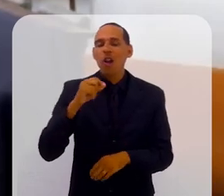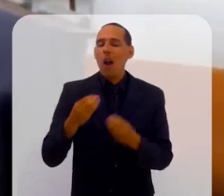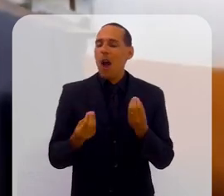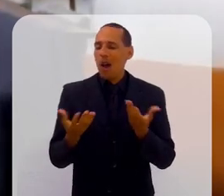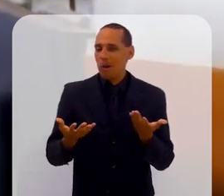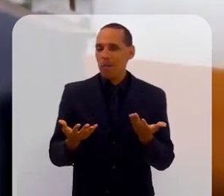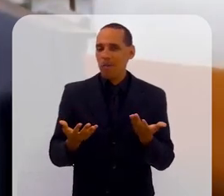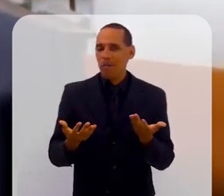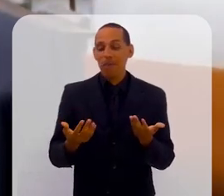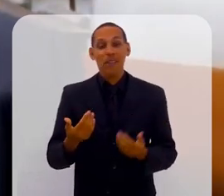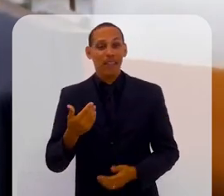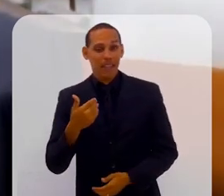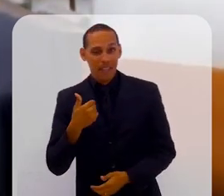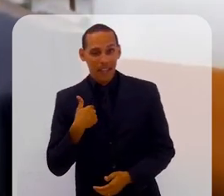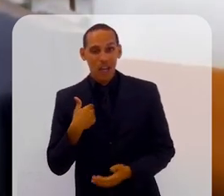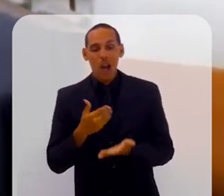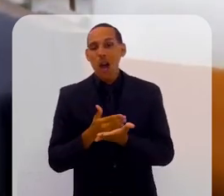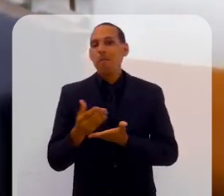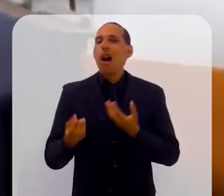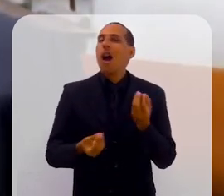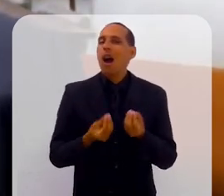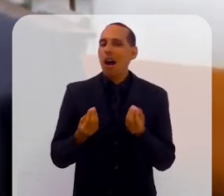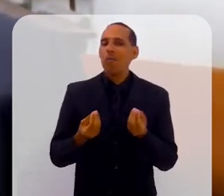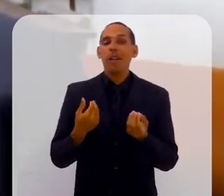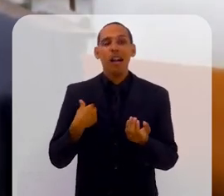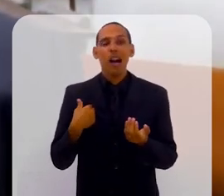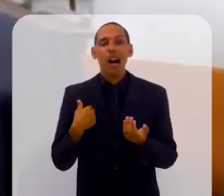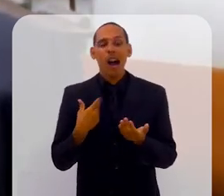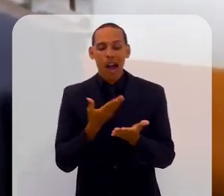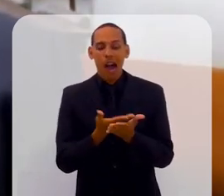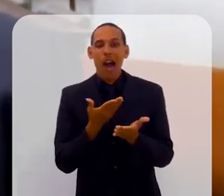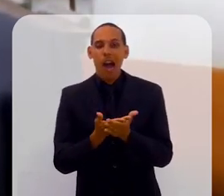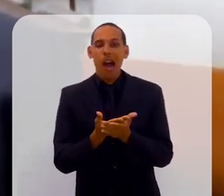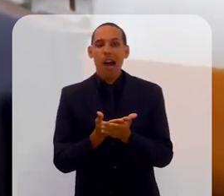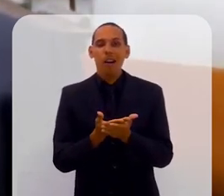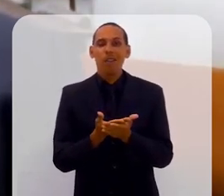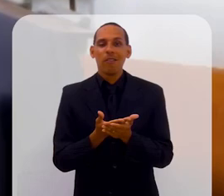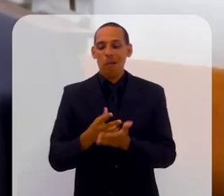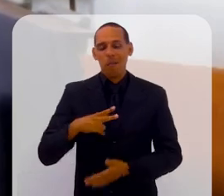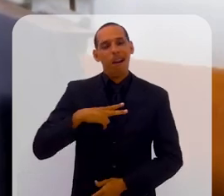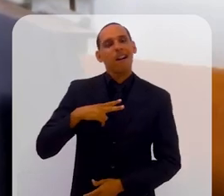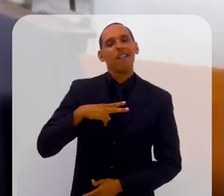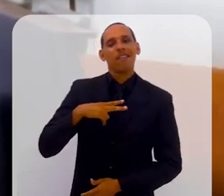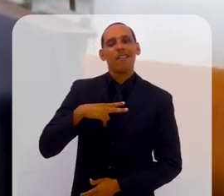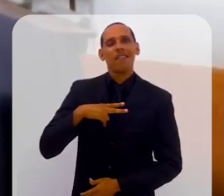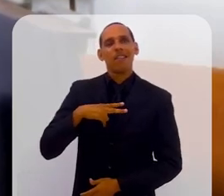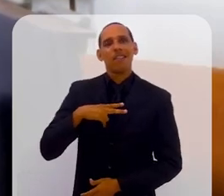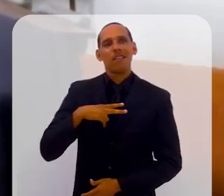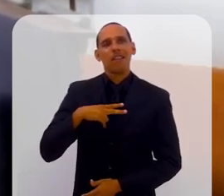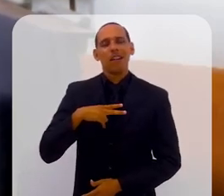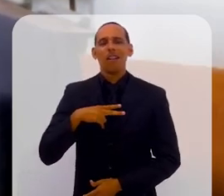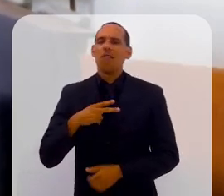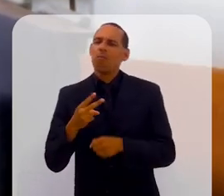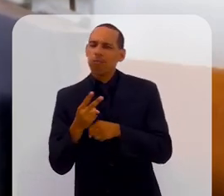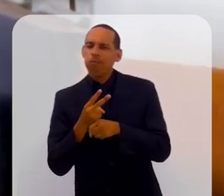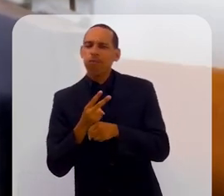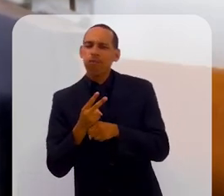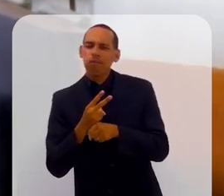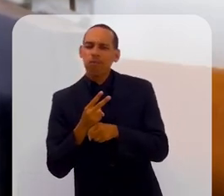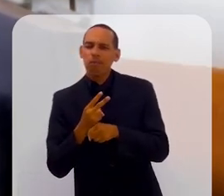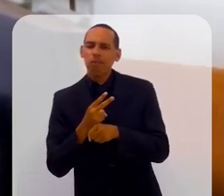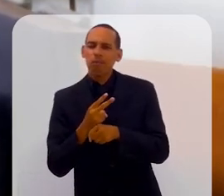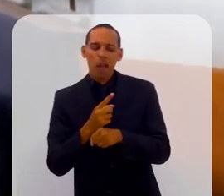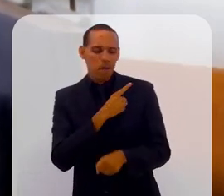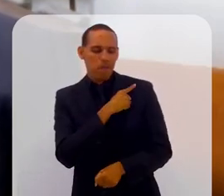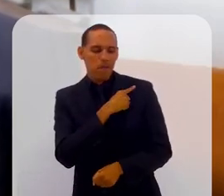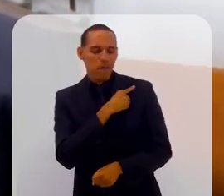Como eu contei aqui, eu comecei dando aula particular. Então, eu dei aula particular nos dois últimos anos do ensino médio, já era professor